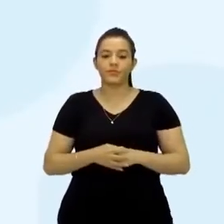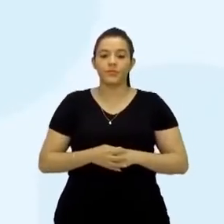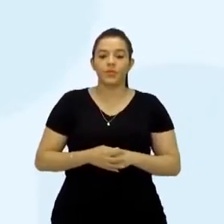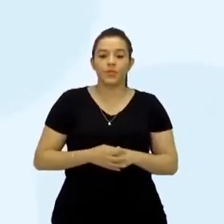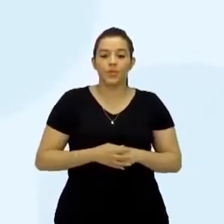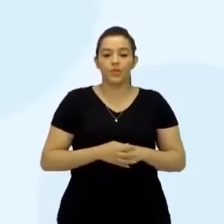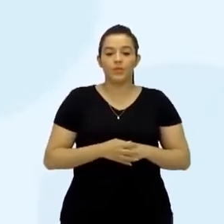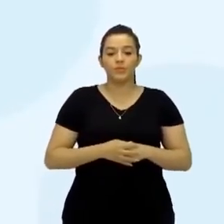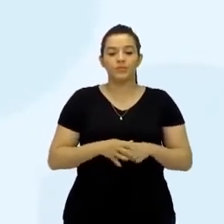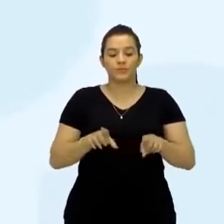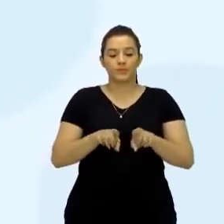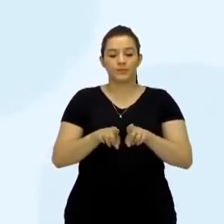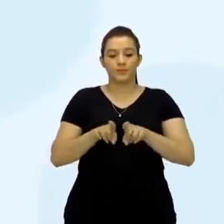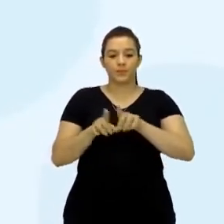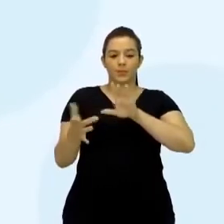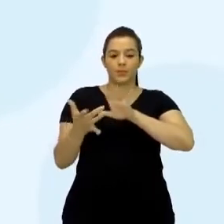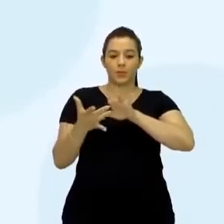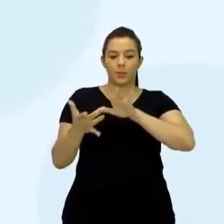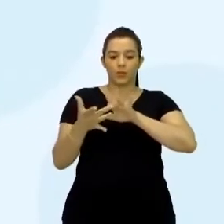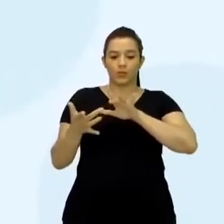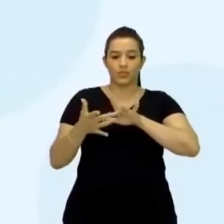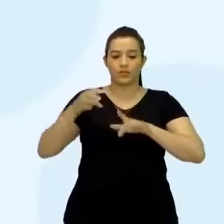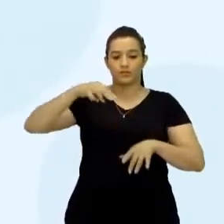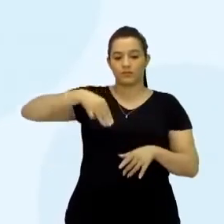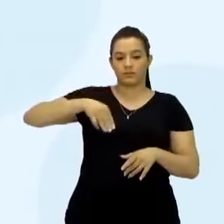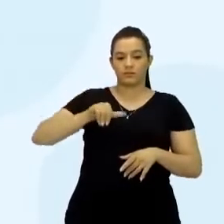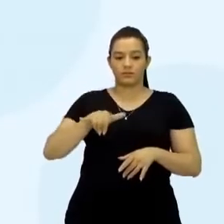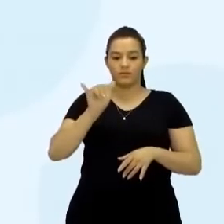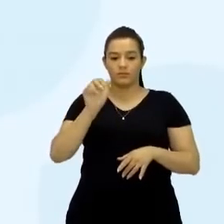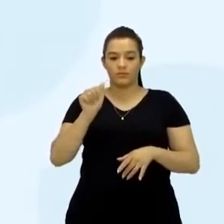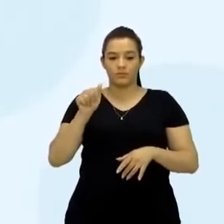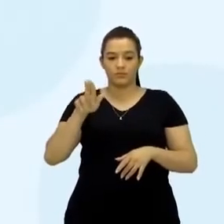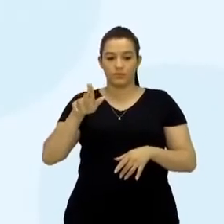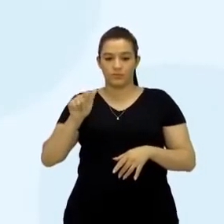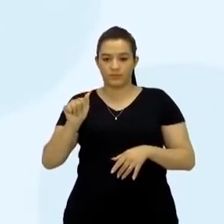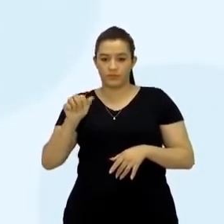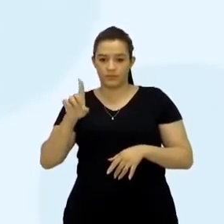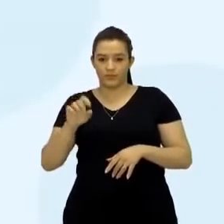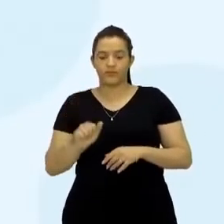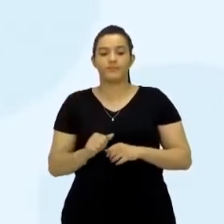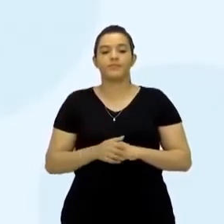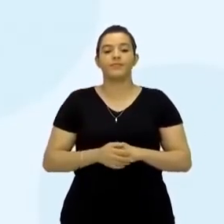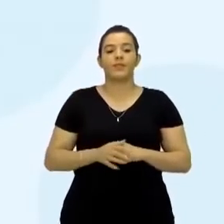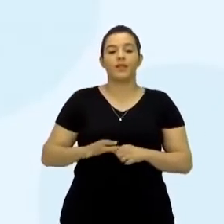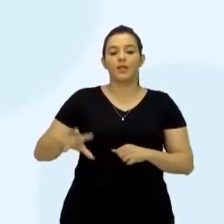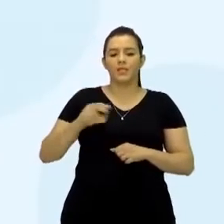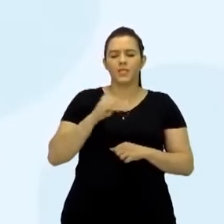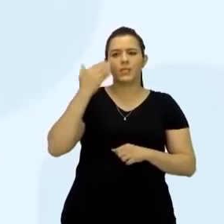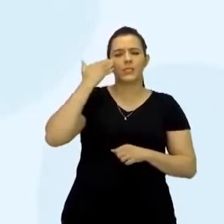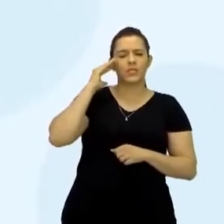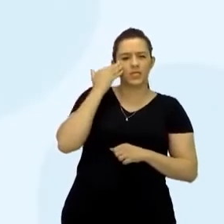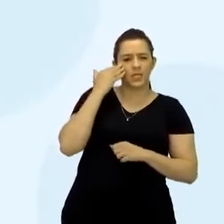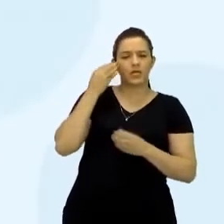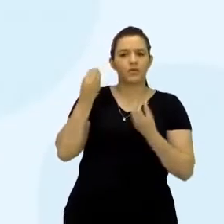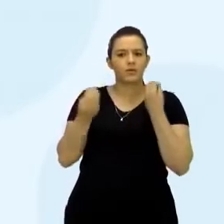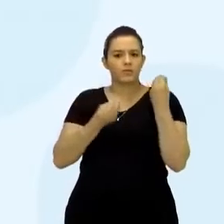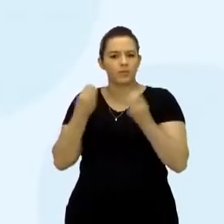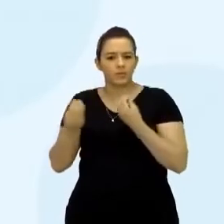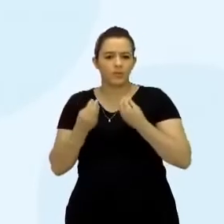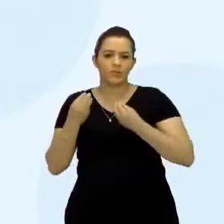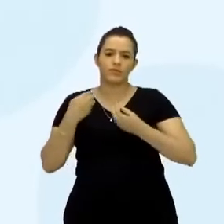passada, começou a partir deste trabalho, a segunda parte. Ao tentar compreender como